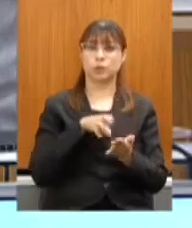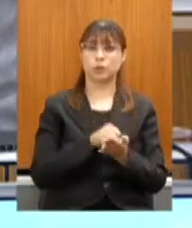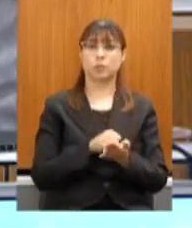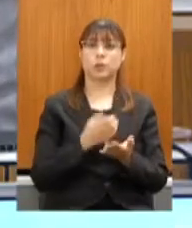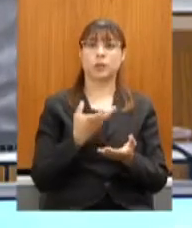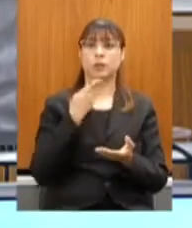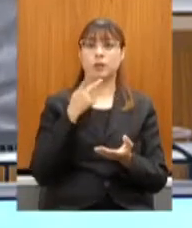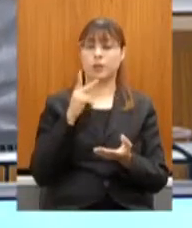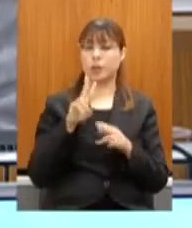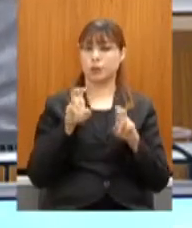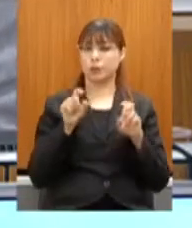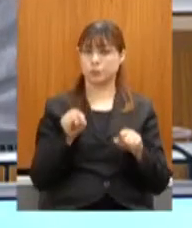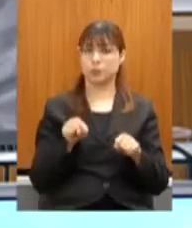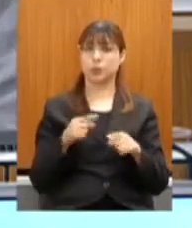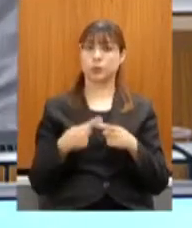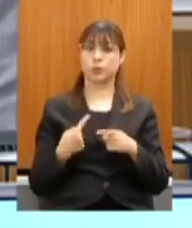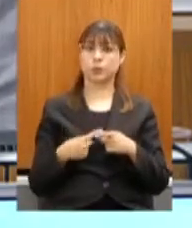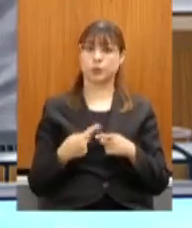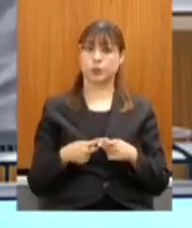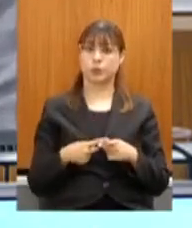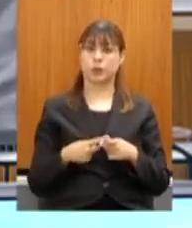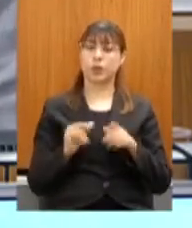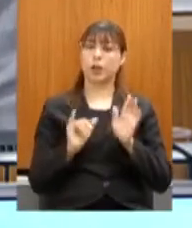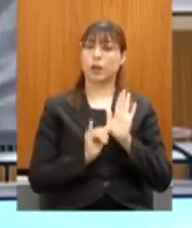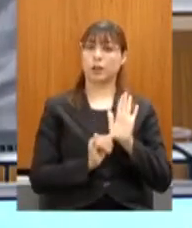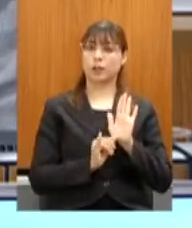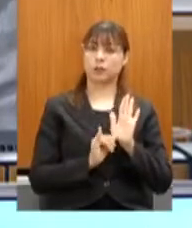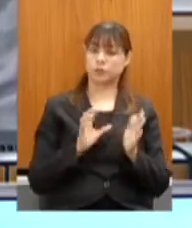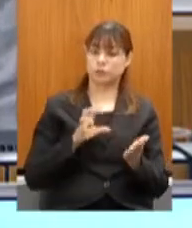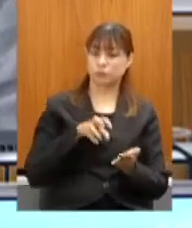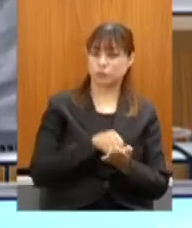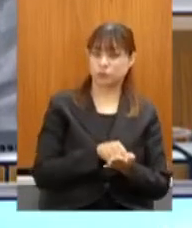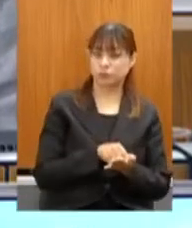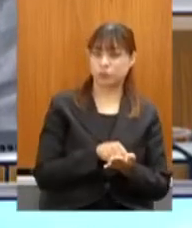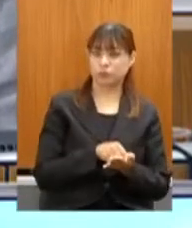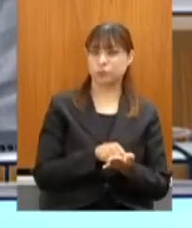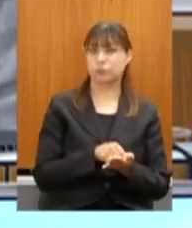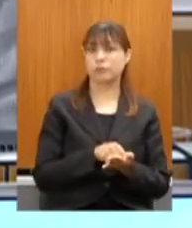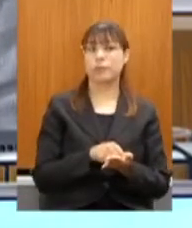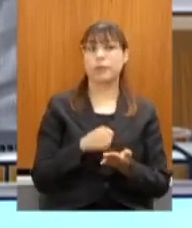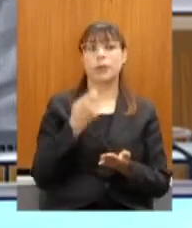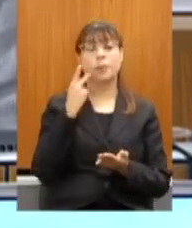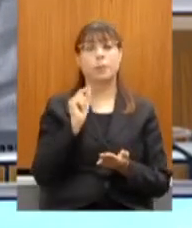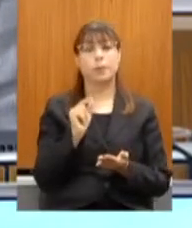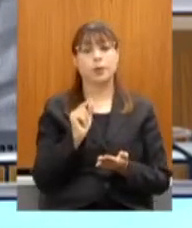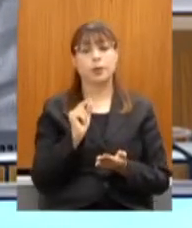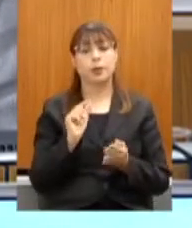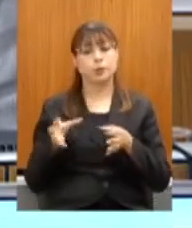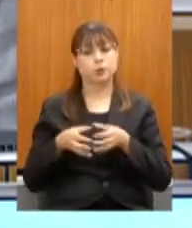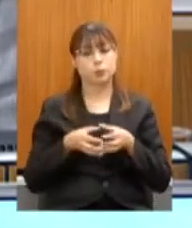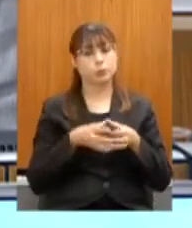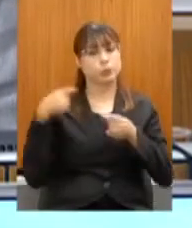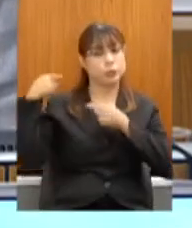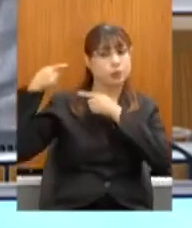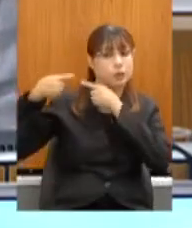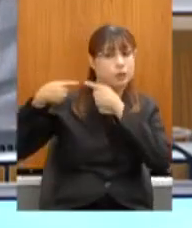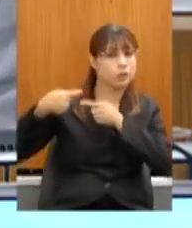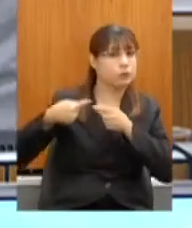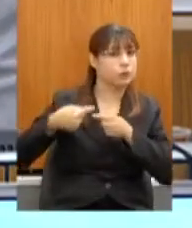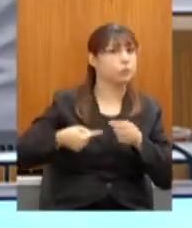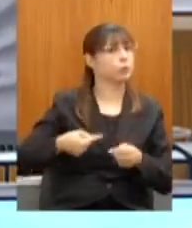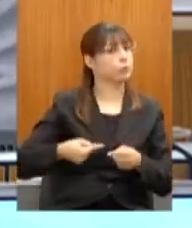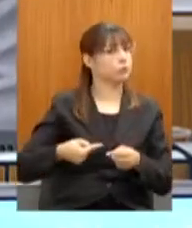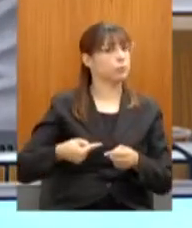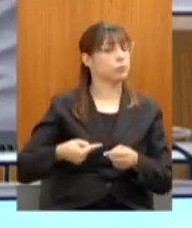Jean, nesse momento, porque os editais de credenciamento são para as comunidades tradicionais. Então,